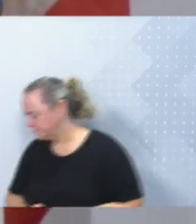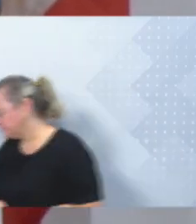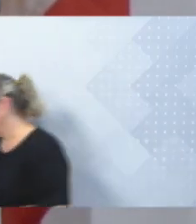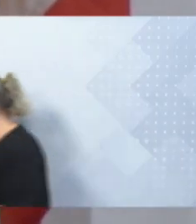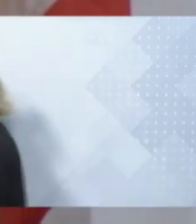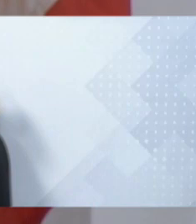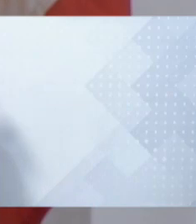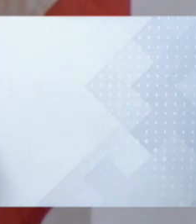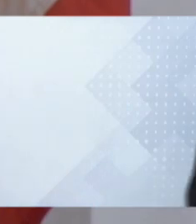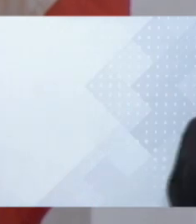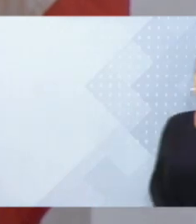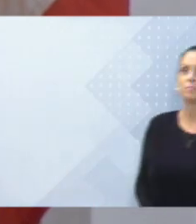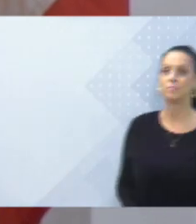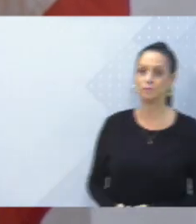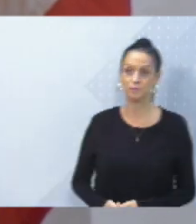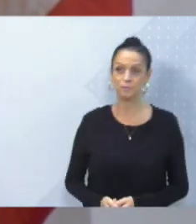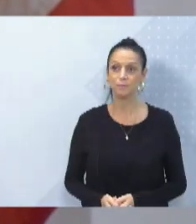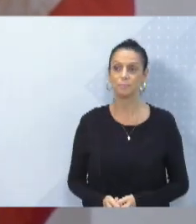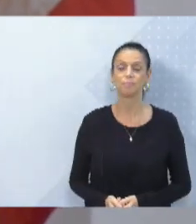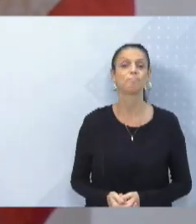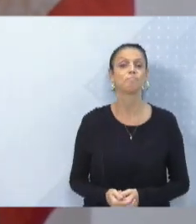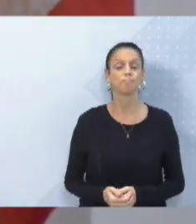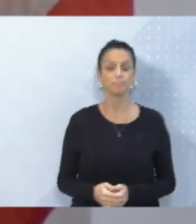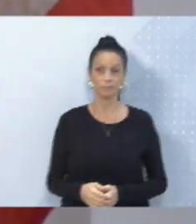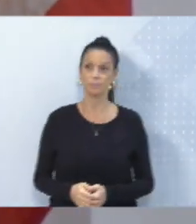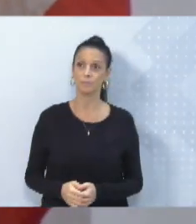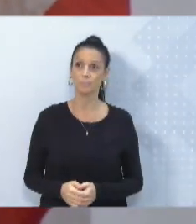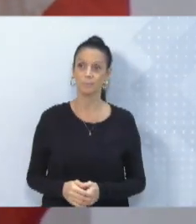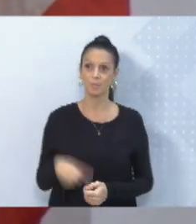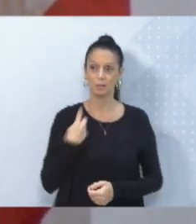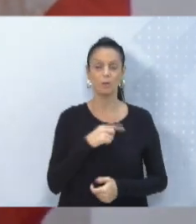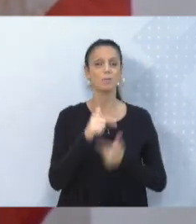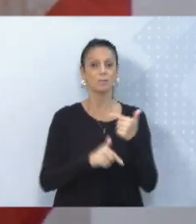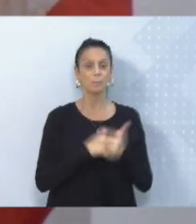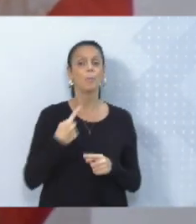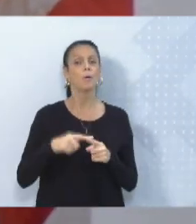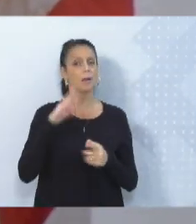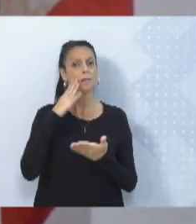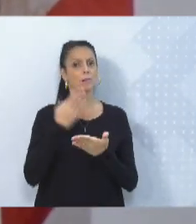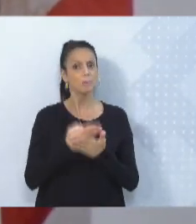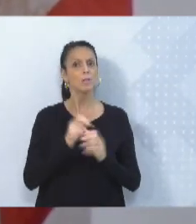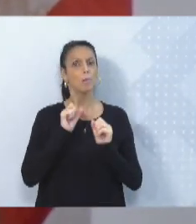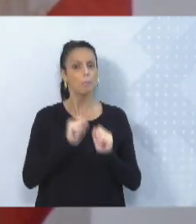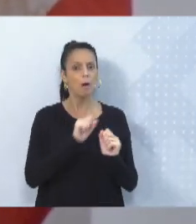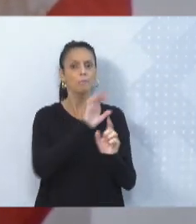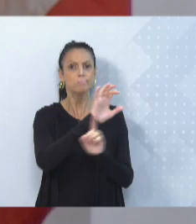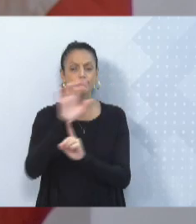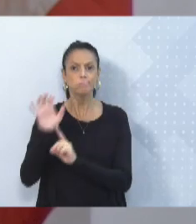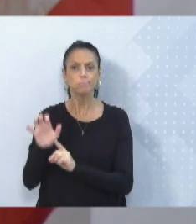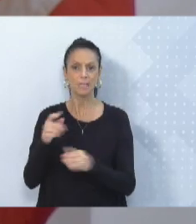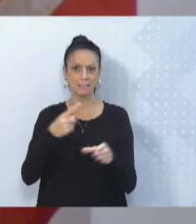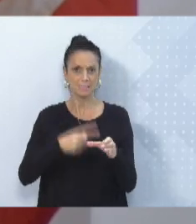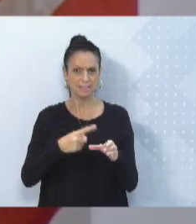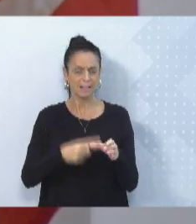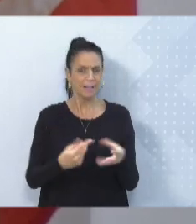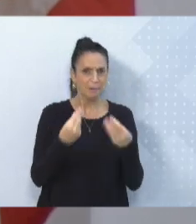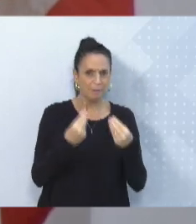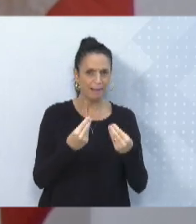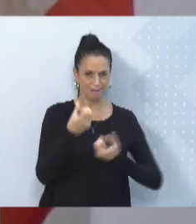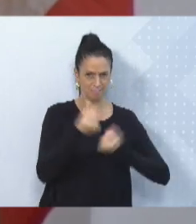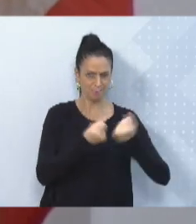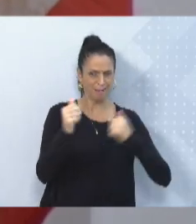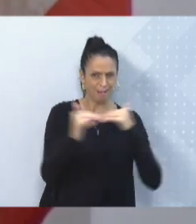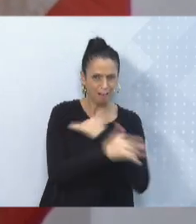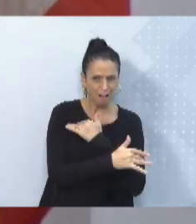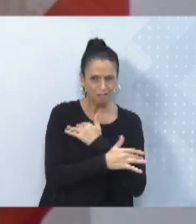porque nós acreditamos que podemos influenciar na vida das pessoas dessa cidade. Cidade não é feita para carro, cidade não é